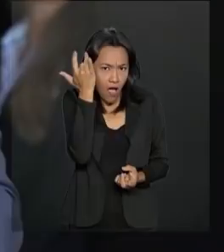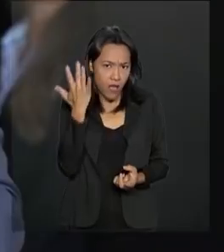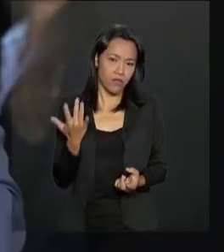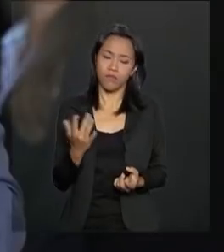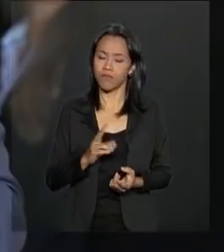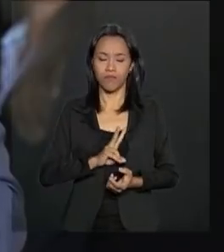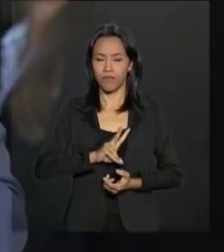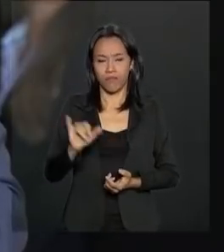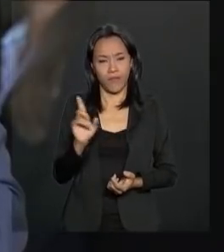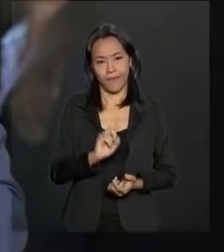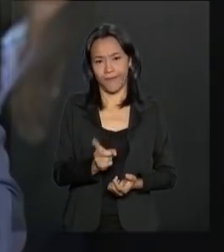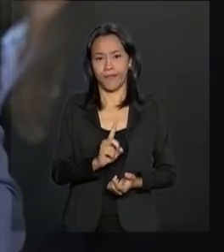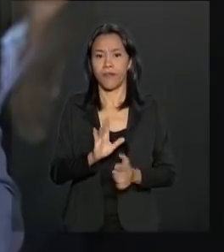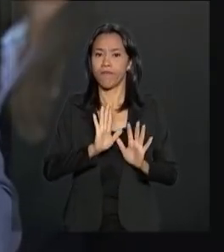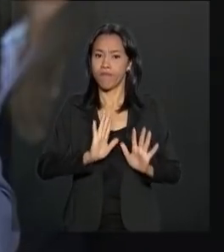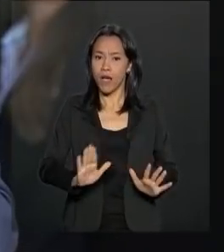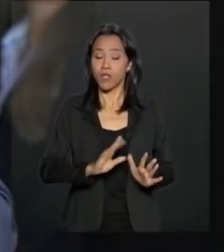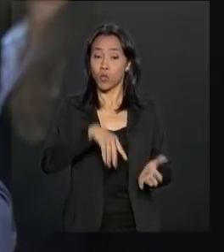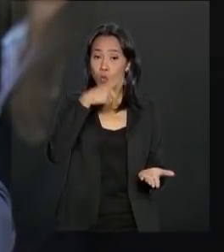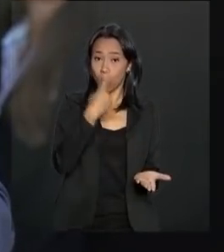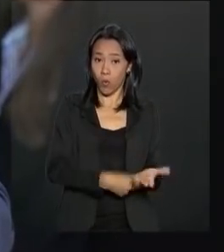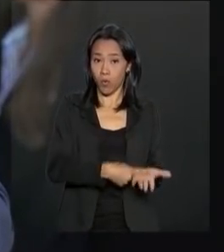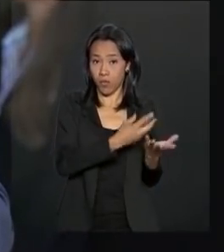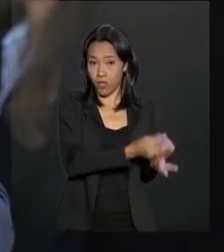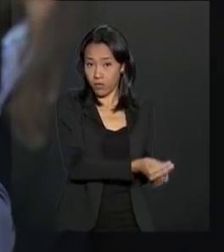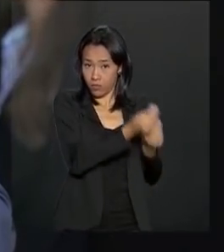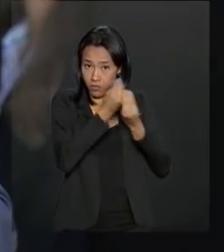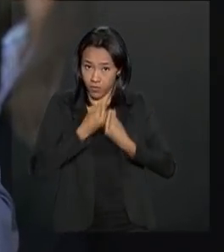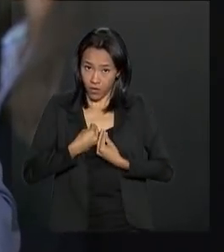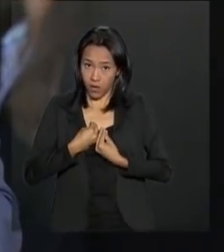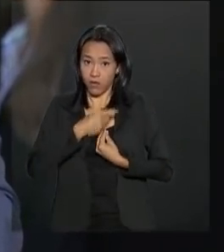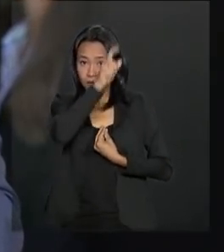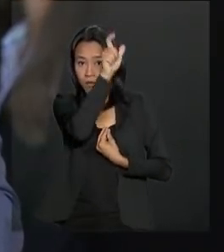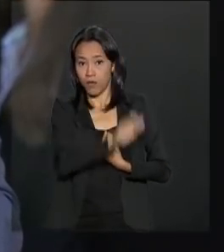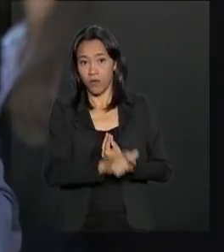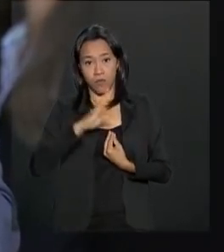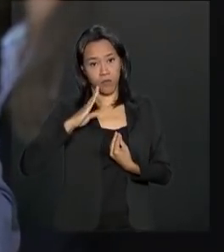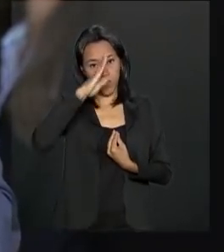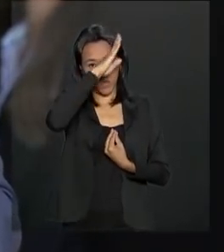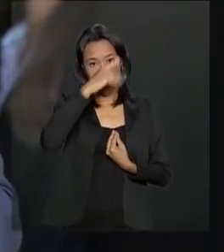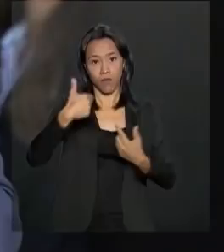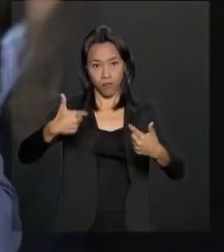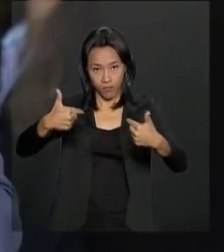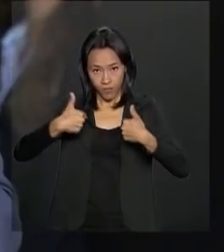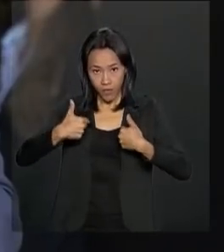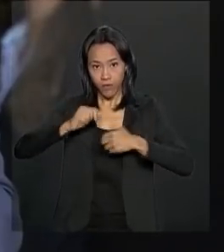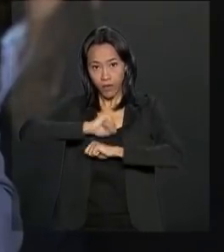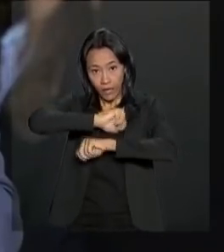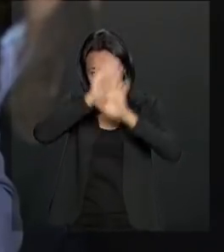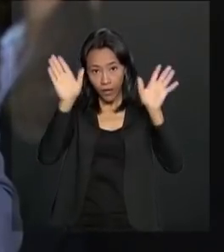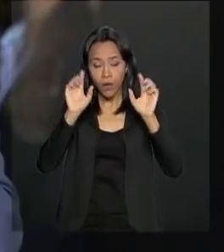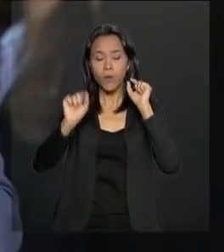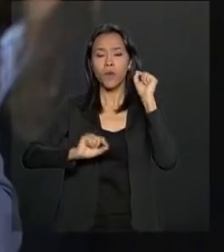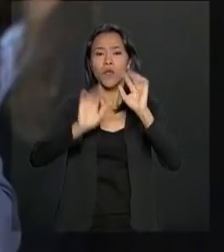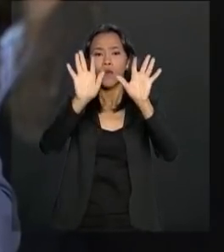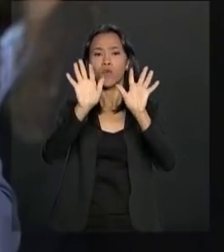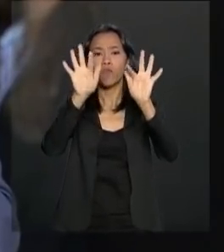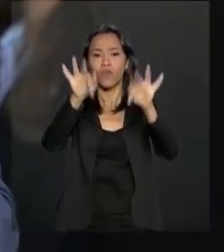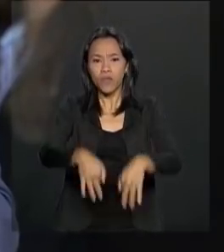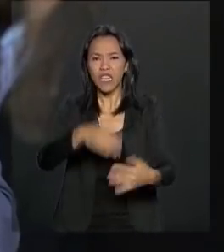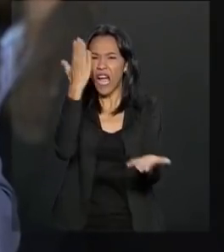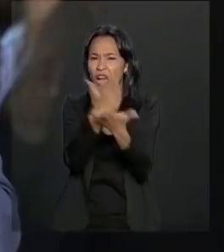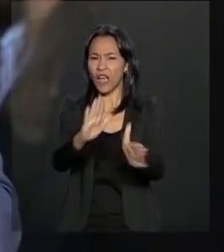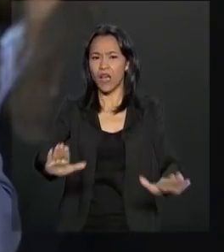prioritária dada pelo excelentíssimo presidente Jair Bolsonaro foi clara, o fim da impunidade da grande